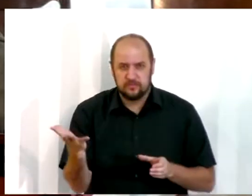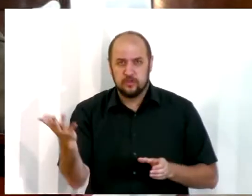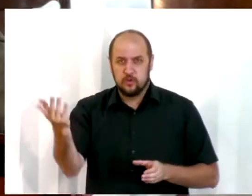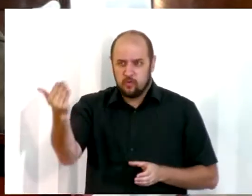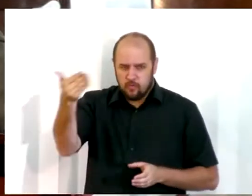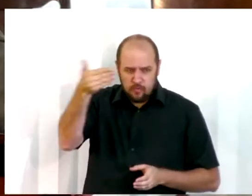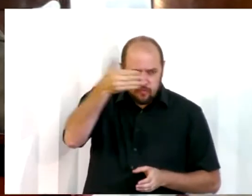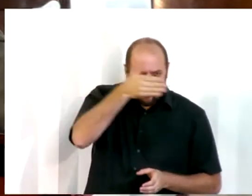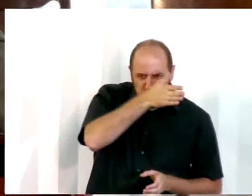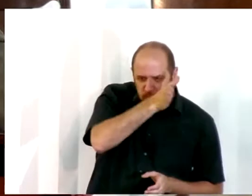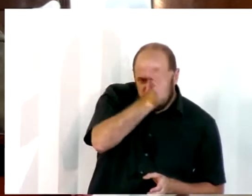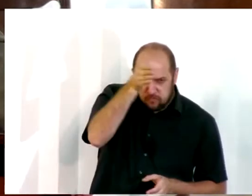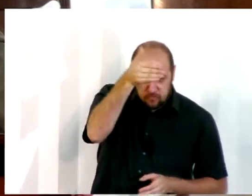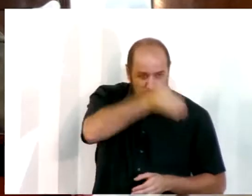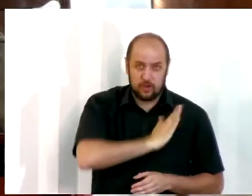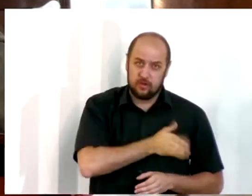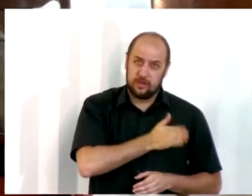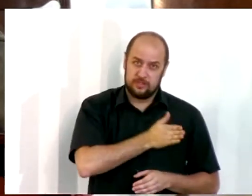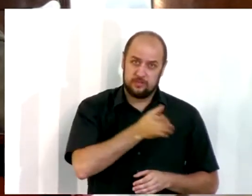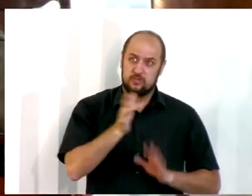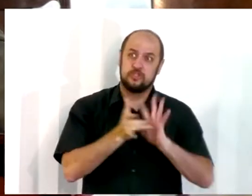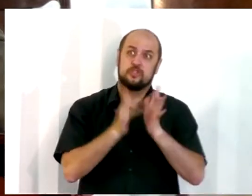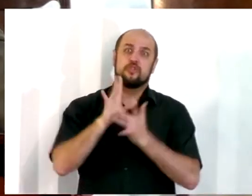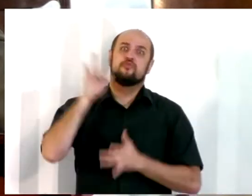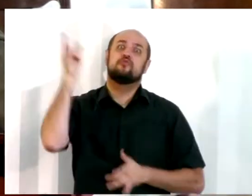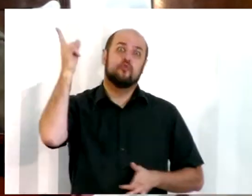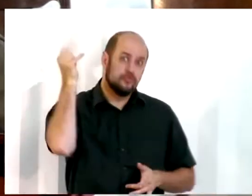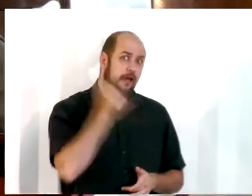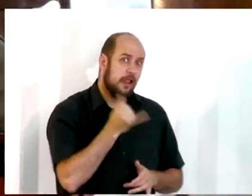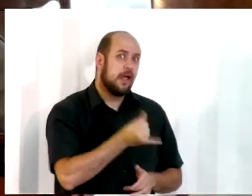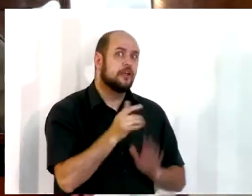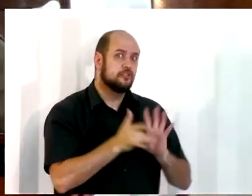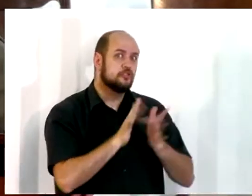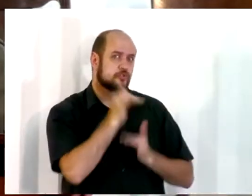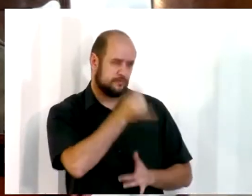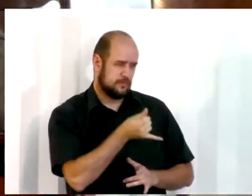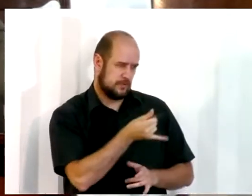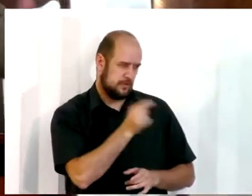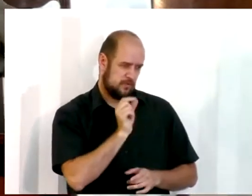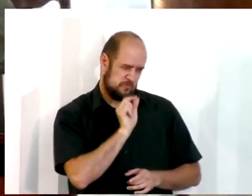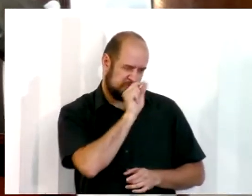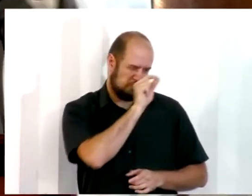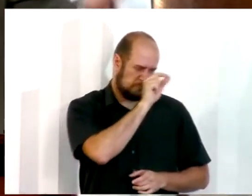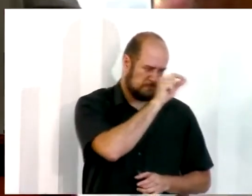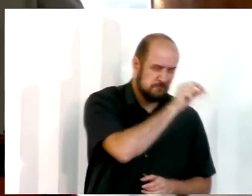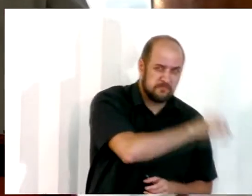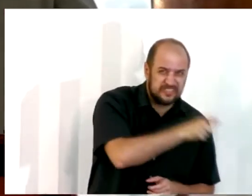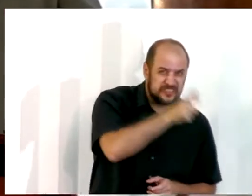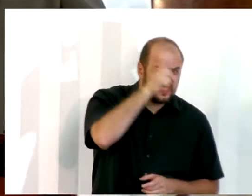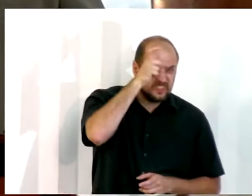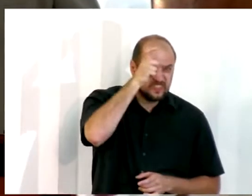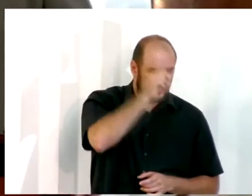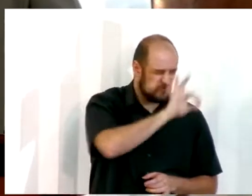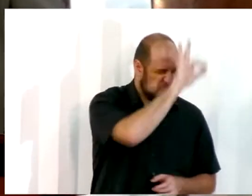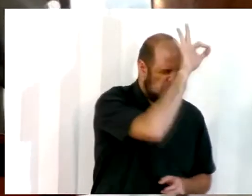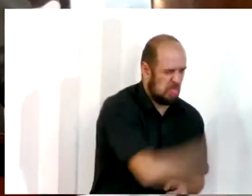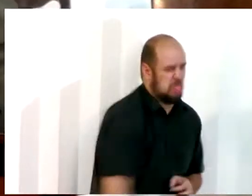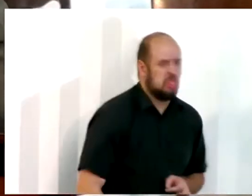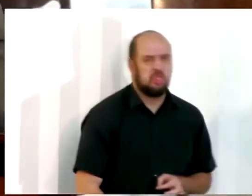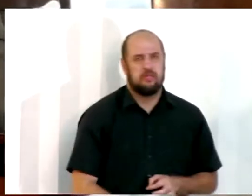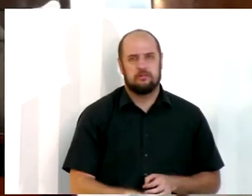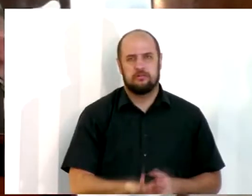no coração de alguns e lá Jesus diz, Satanás vem e arranca. Aí é claro que está falando de pessoas que não creem ainda em